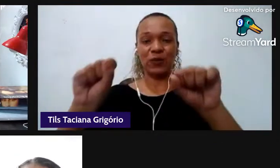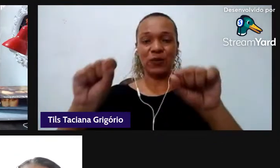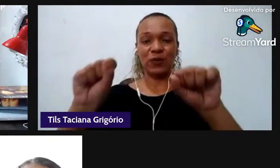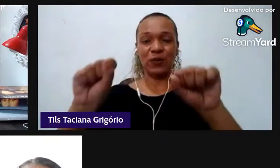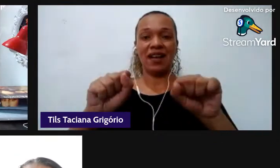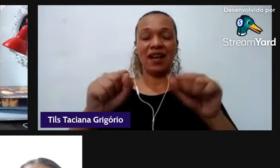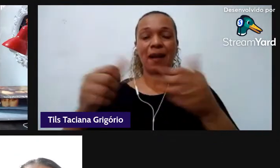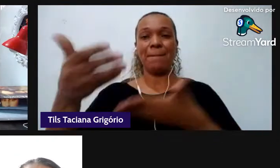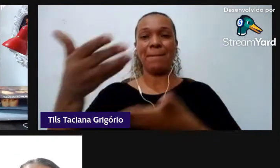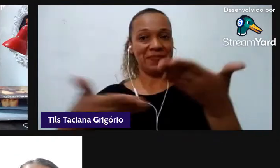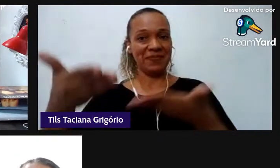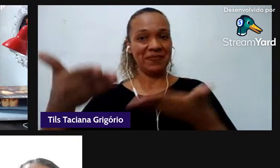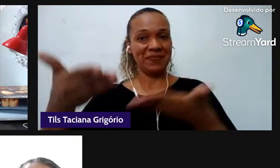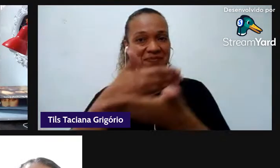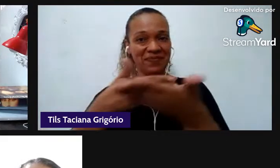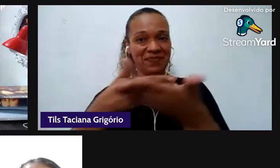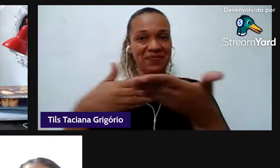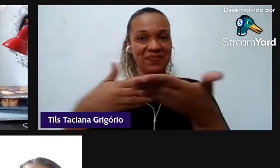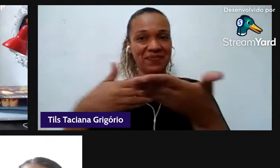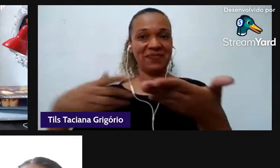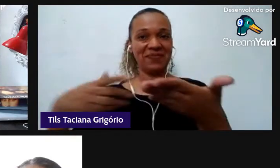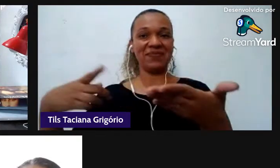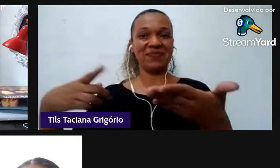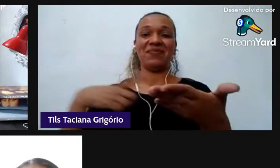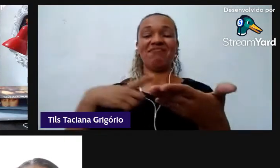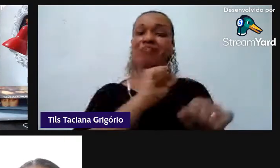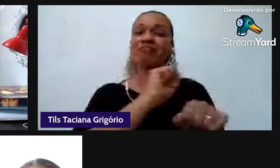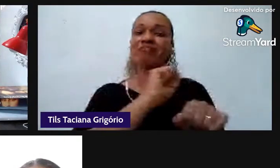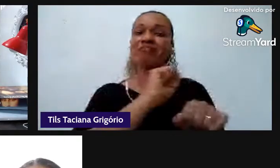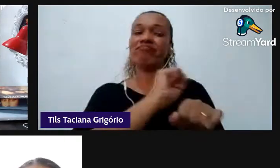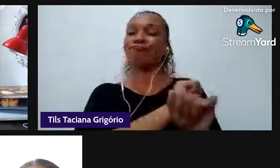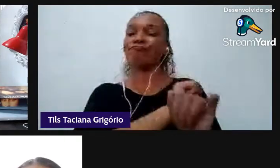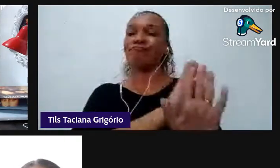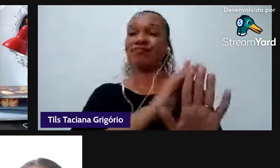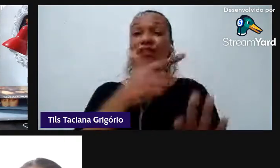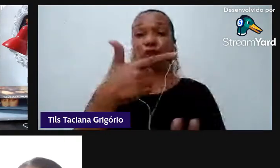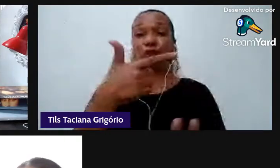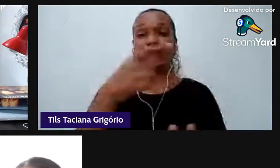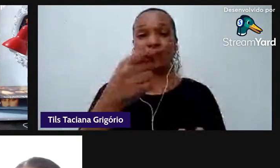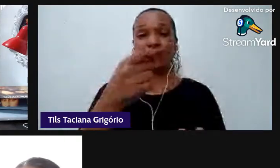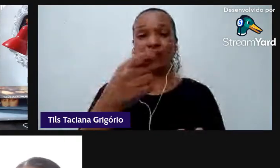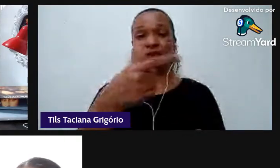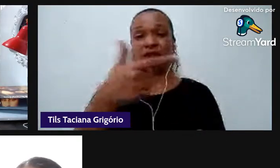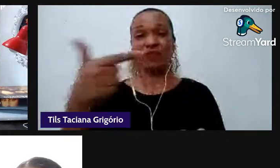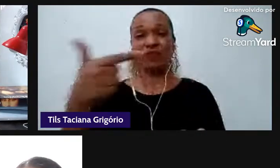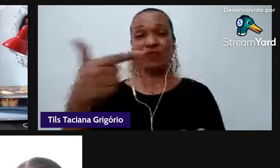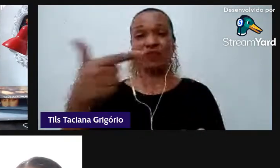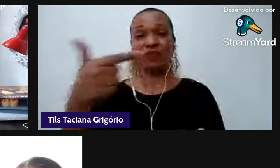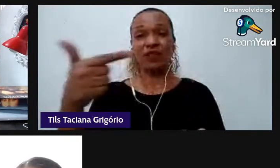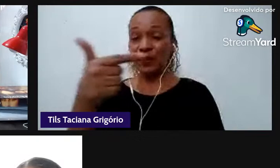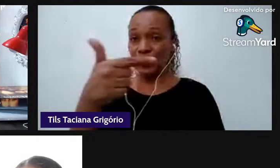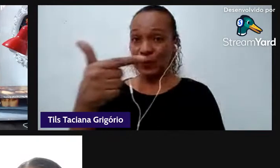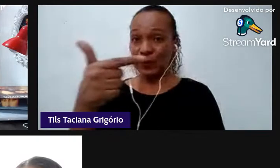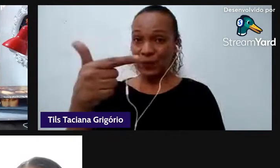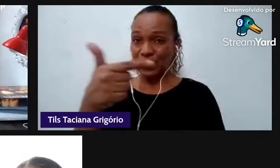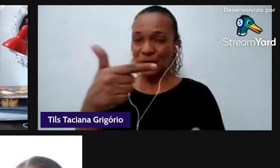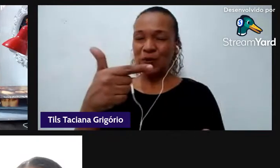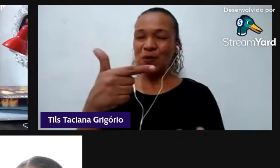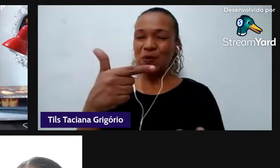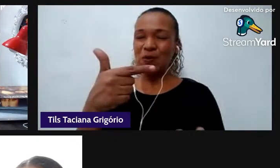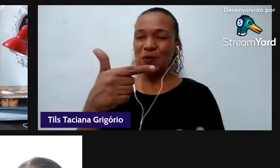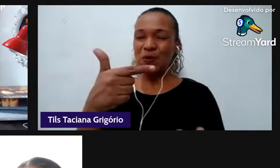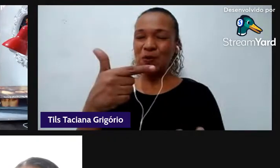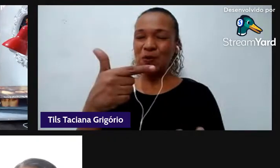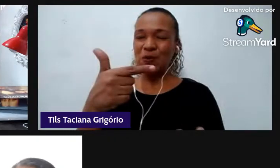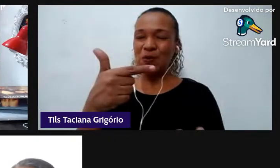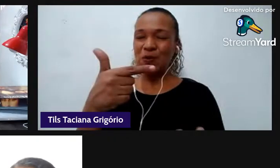forno então em 2022 pois é em 2022 no final do ano para o mês de